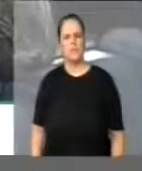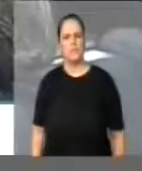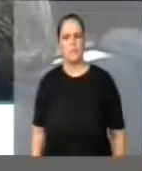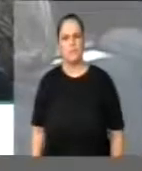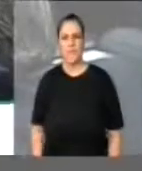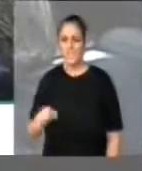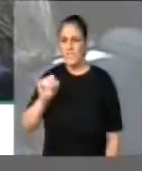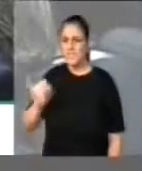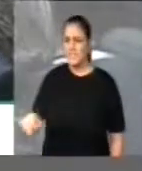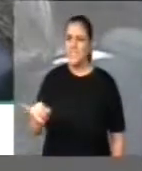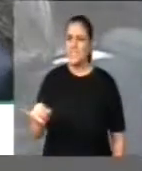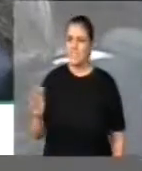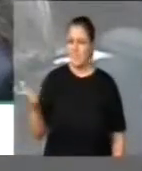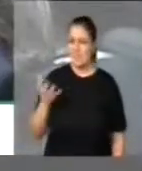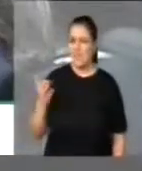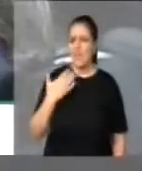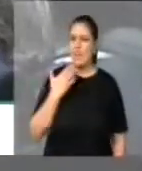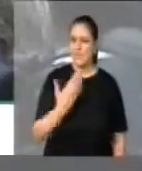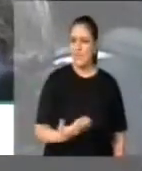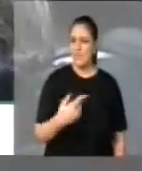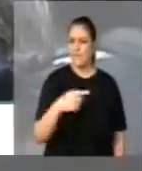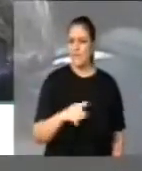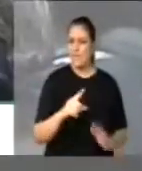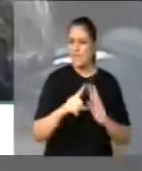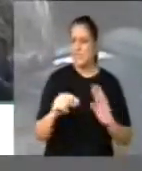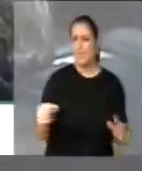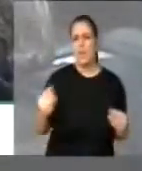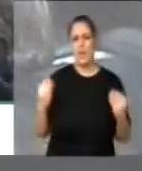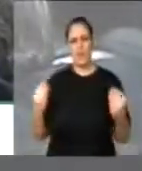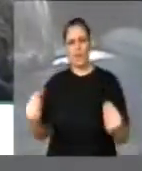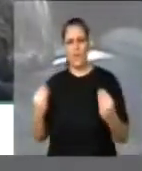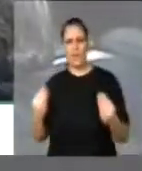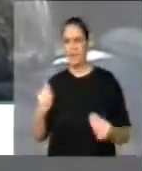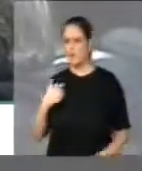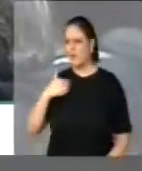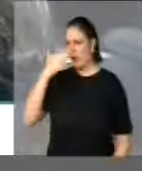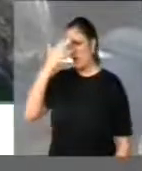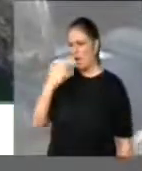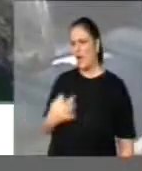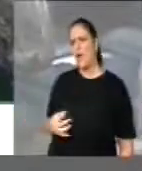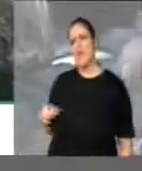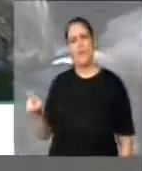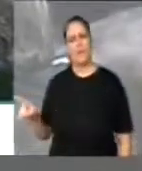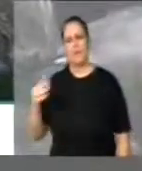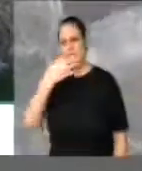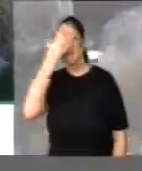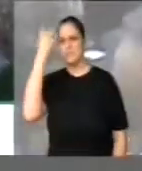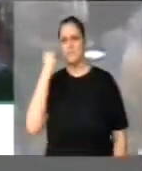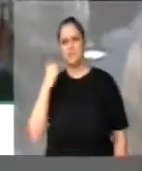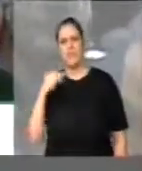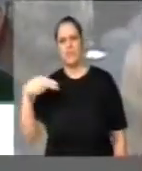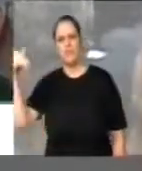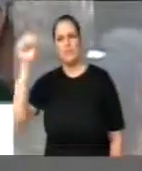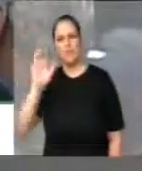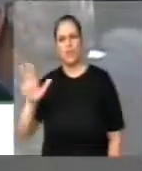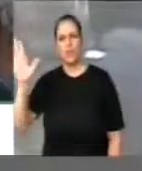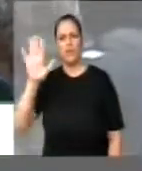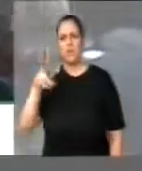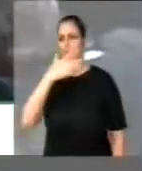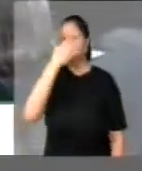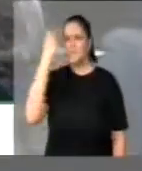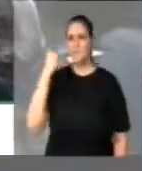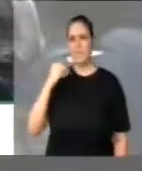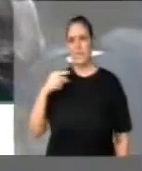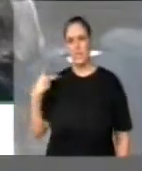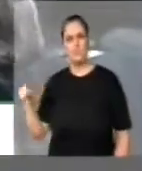Quem votar com esse substitutivo sendo da nossa região, pelo que eu estou compreendendo, está esquecendo a quem representa, está esquecendo a sua região